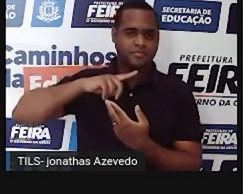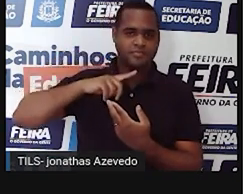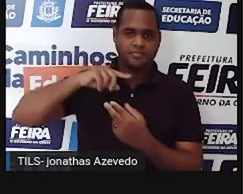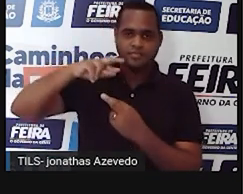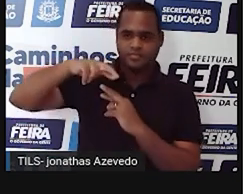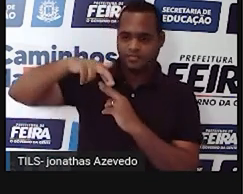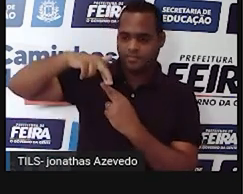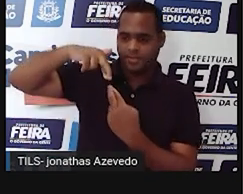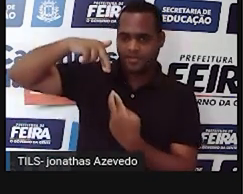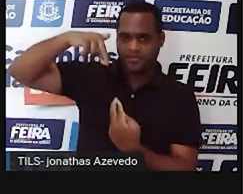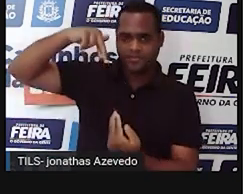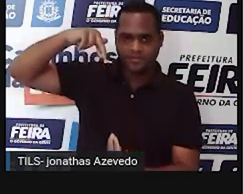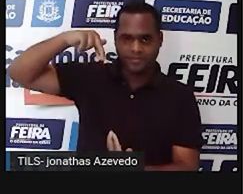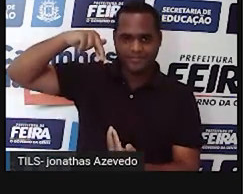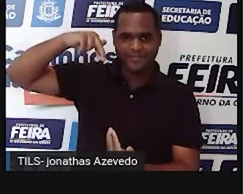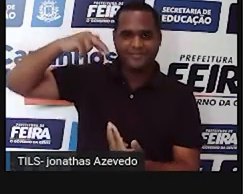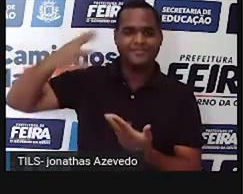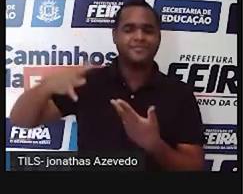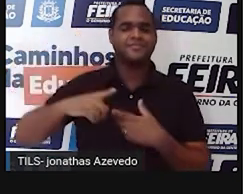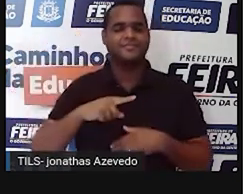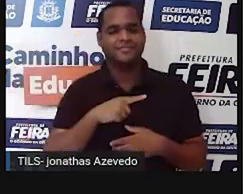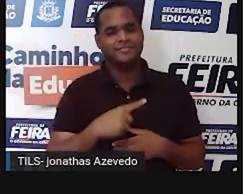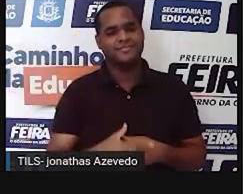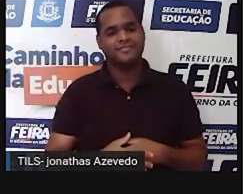o DNA, que é esse daqui.